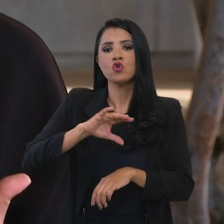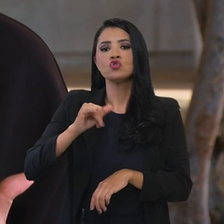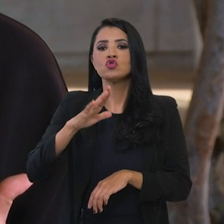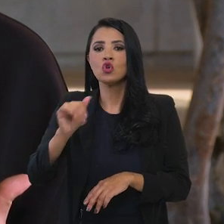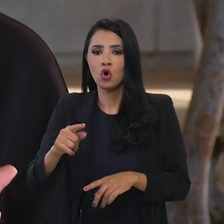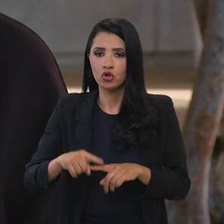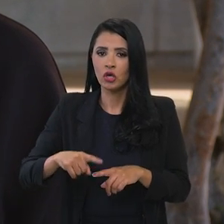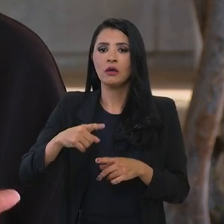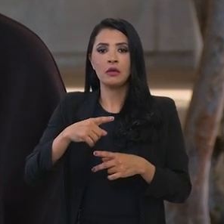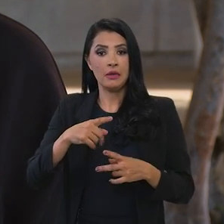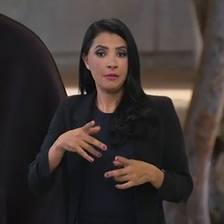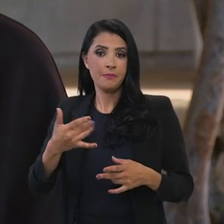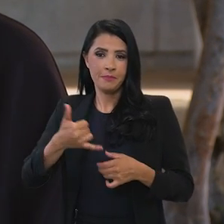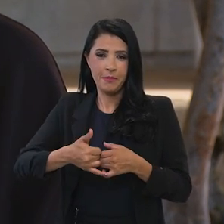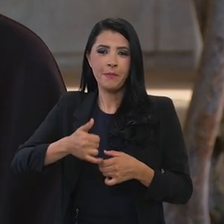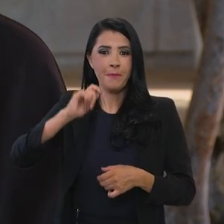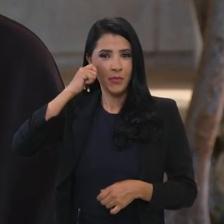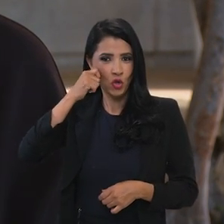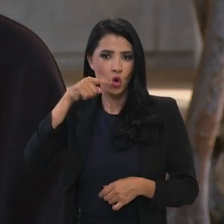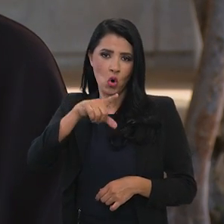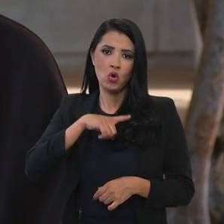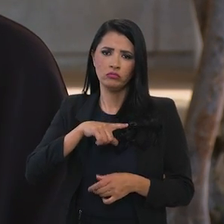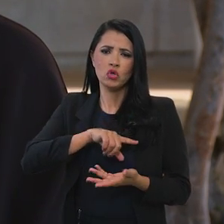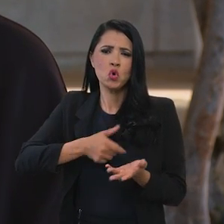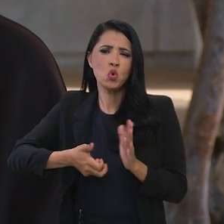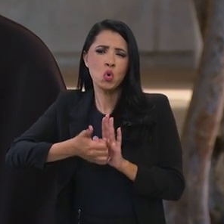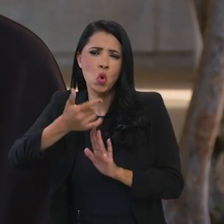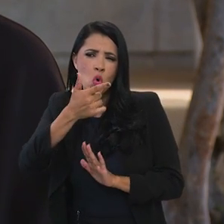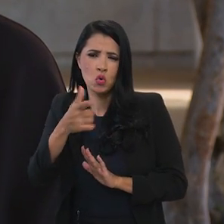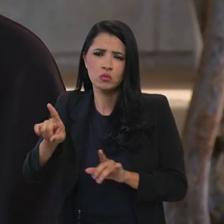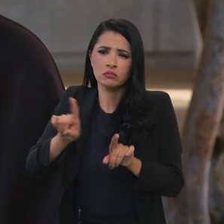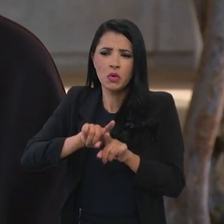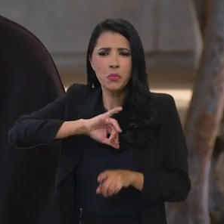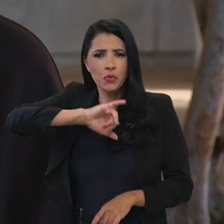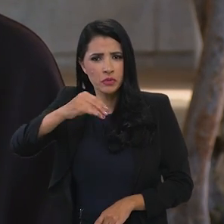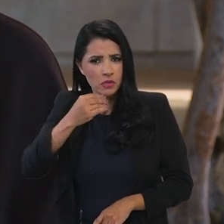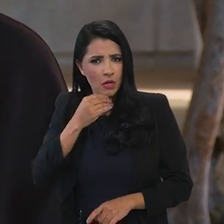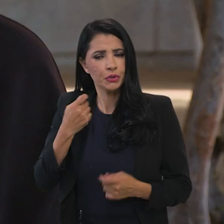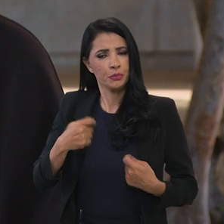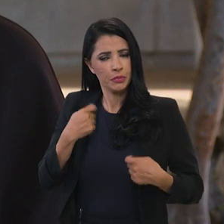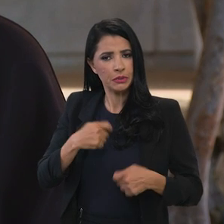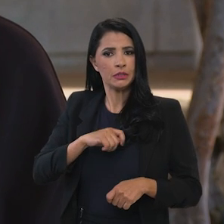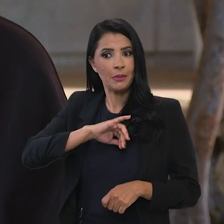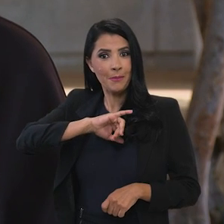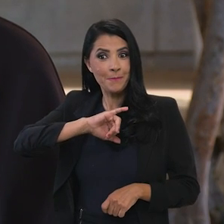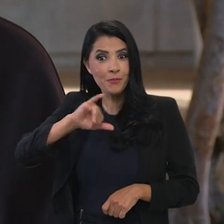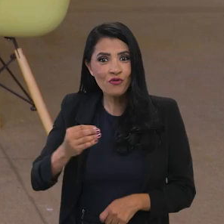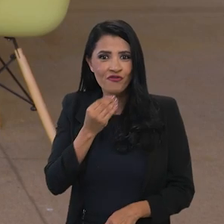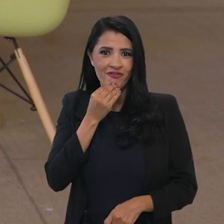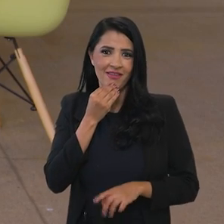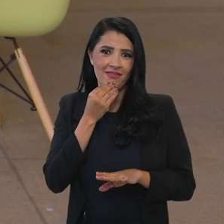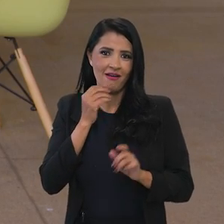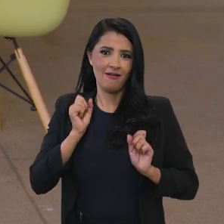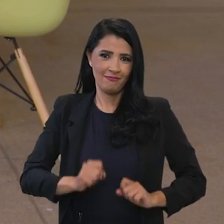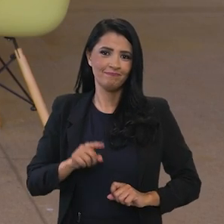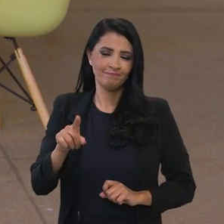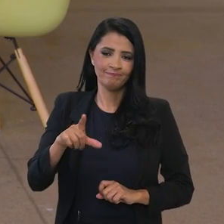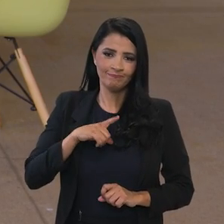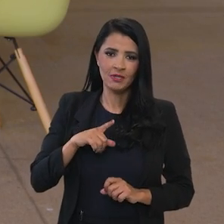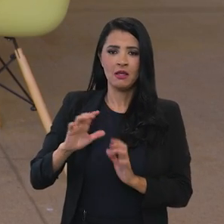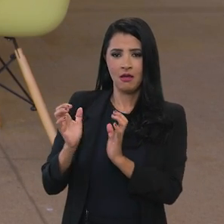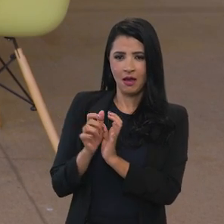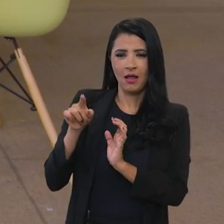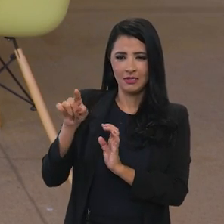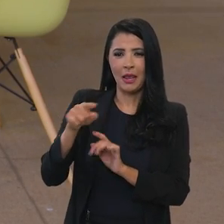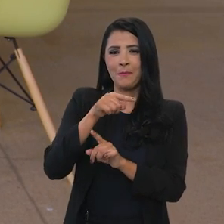para além dessa pauta e a gente precisa conseguir aproveitar essas oportunidades. A classe média chinesa ainda cresce o processo